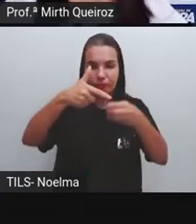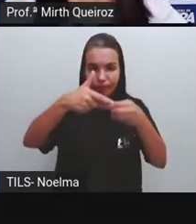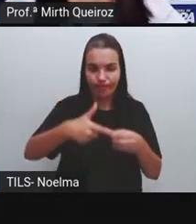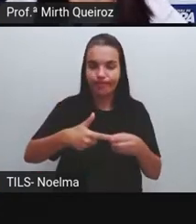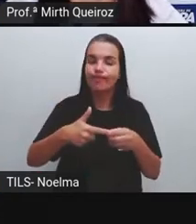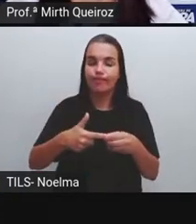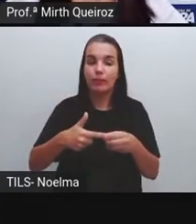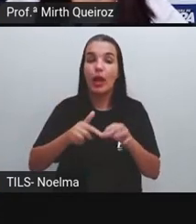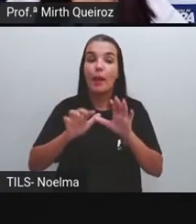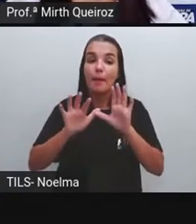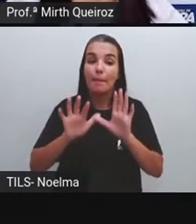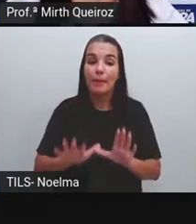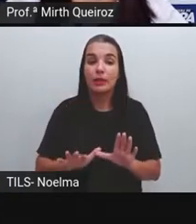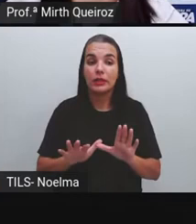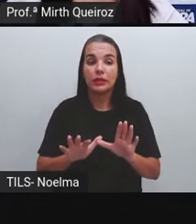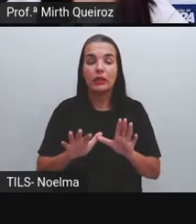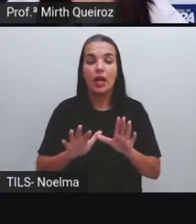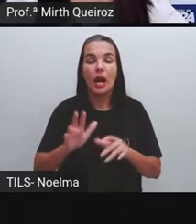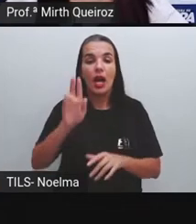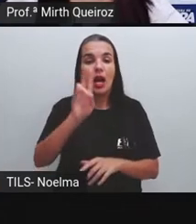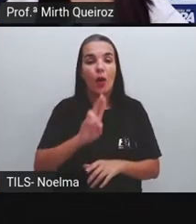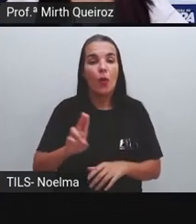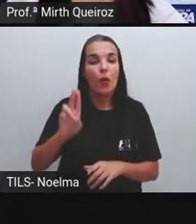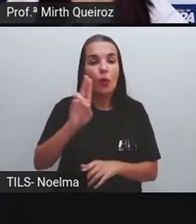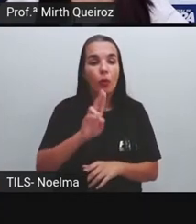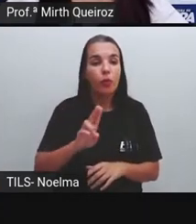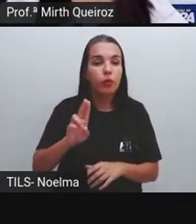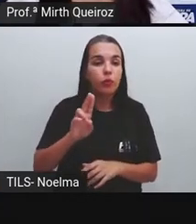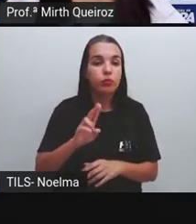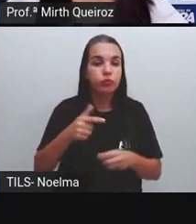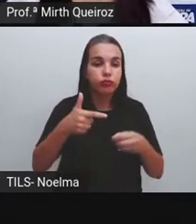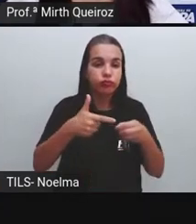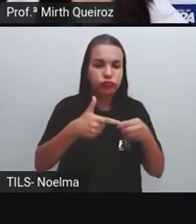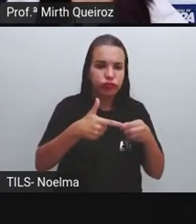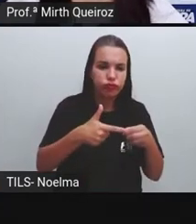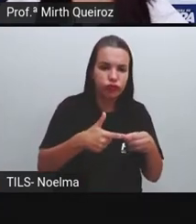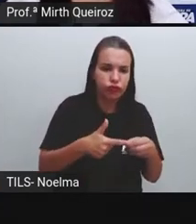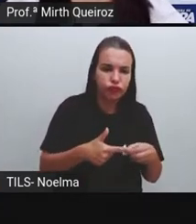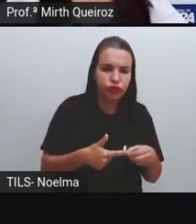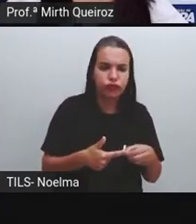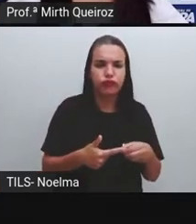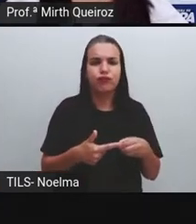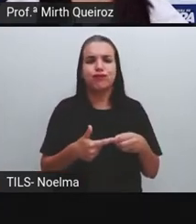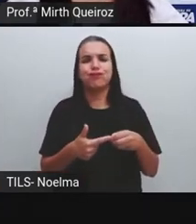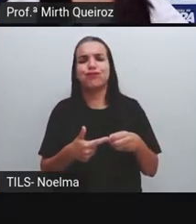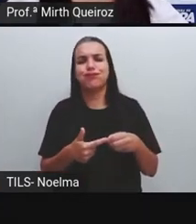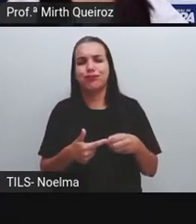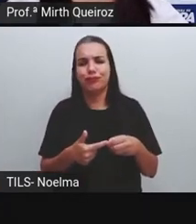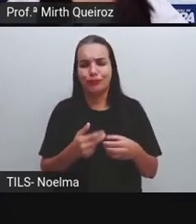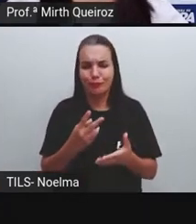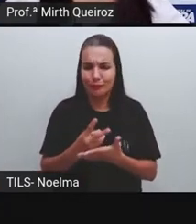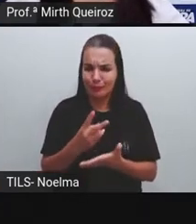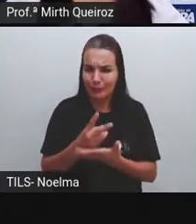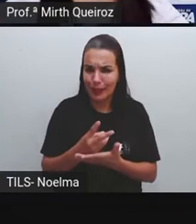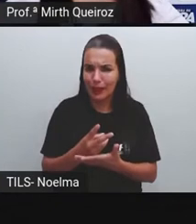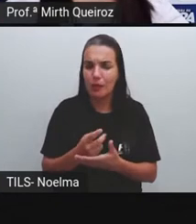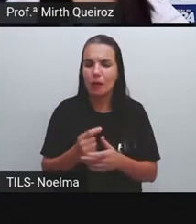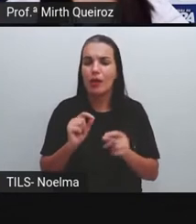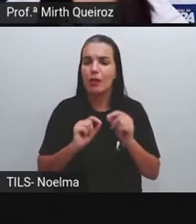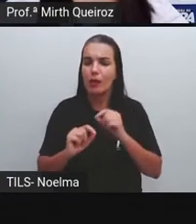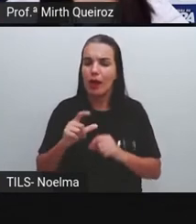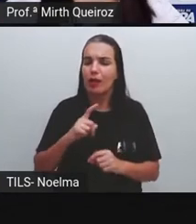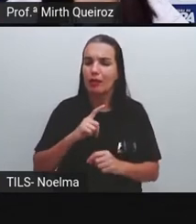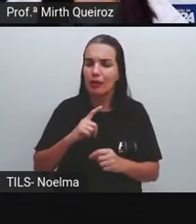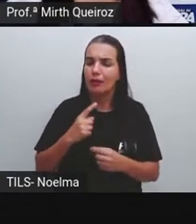Só que esse uso do petróleo, né? Como combustível, vamos dizer assim, trouxe